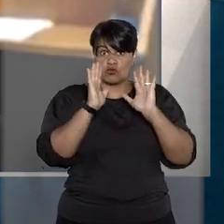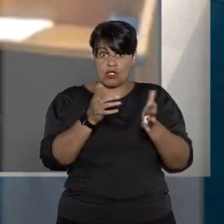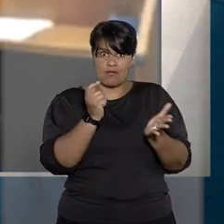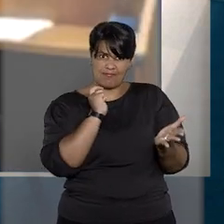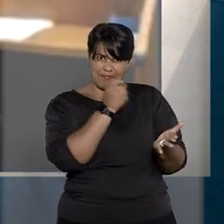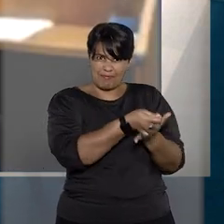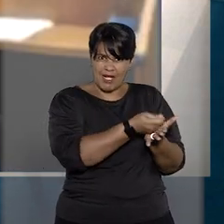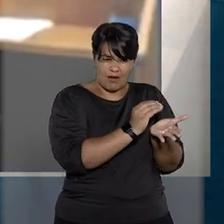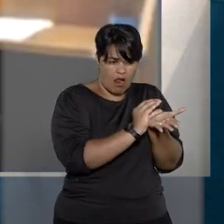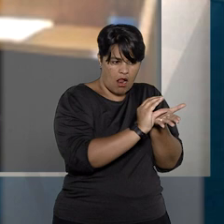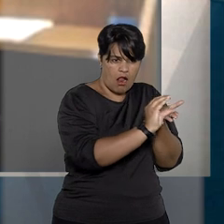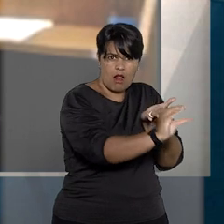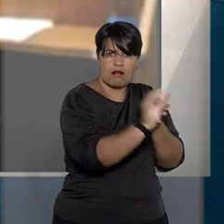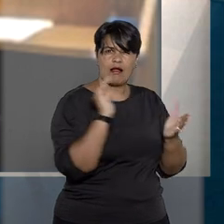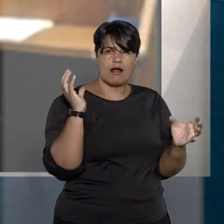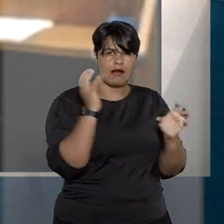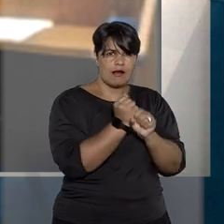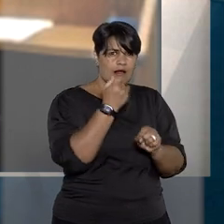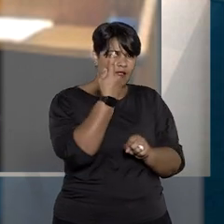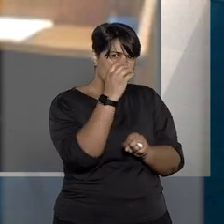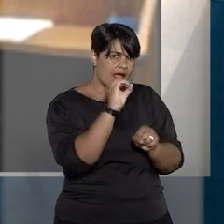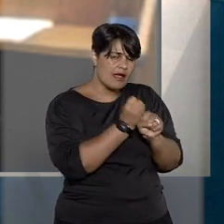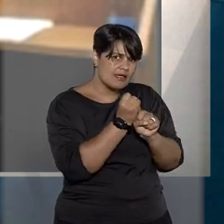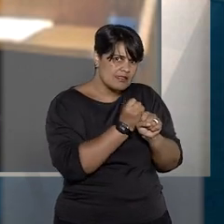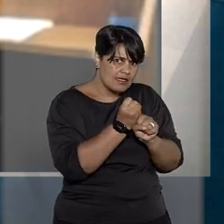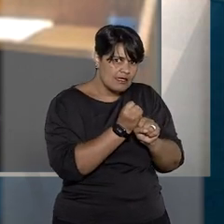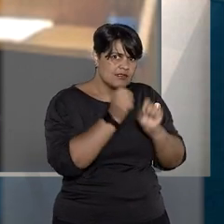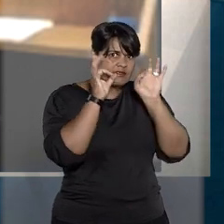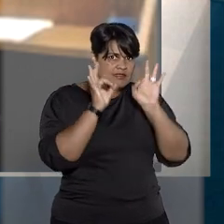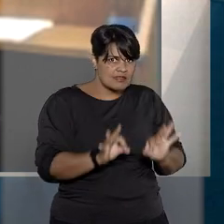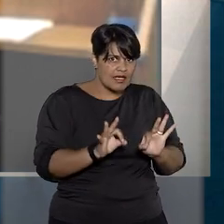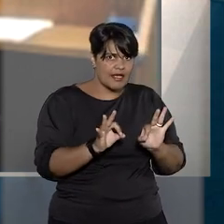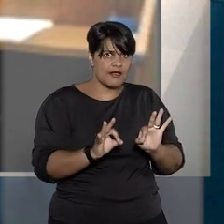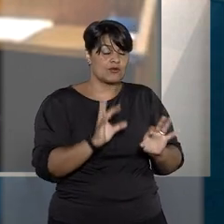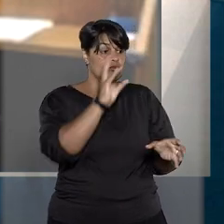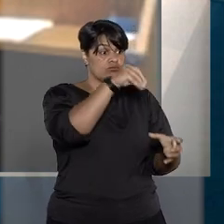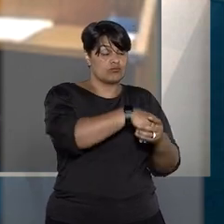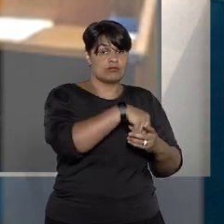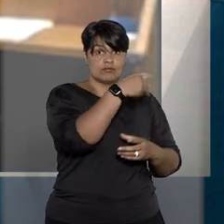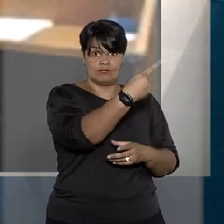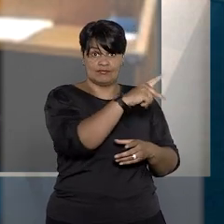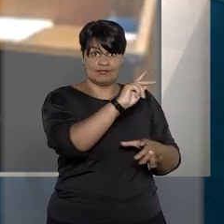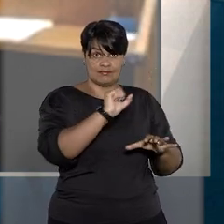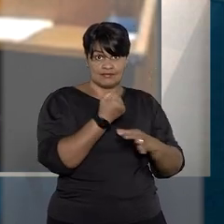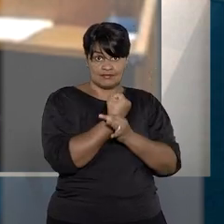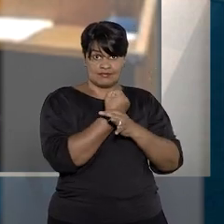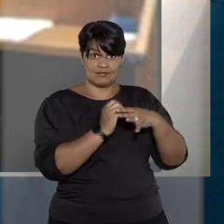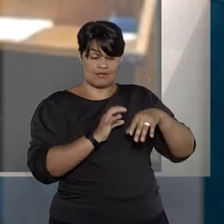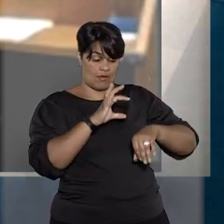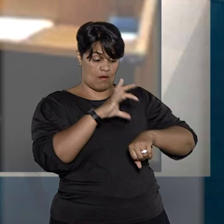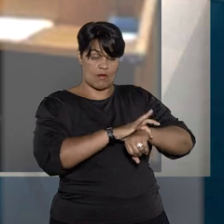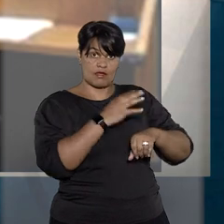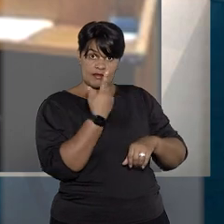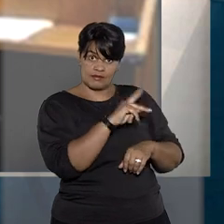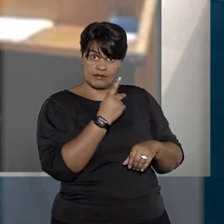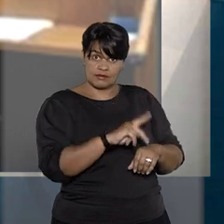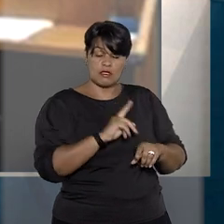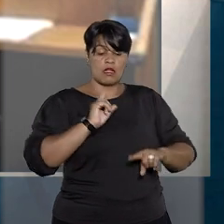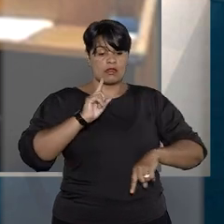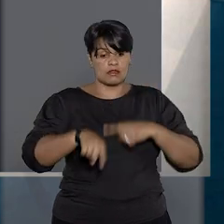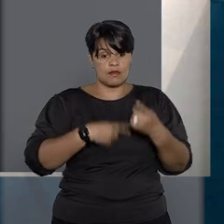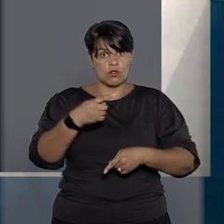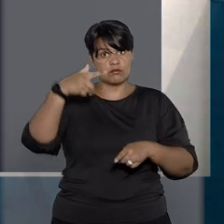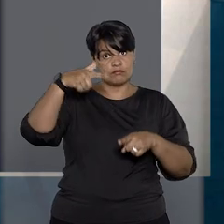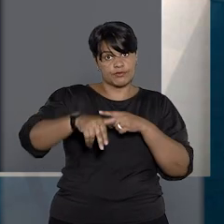recolhidos por mais de 10 anos e incorporados ao patrimônio da seguradora sem a devida restituição após a cassação da